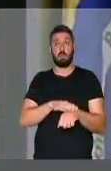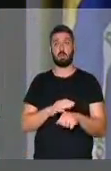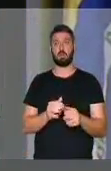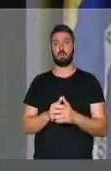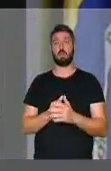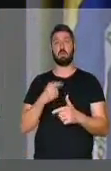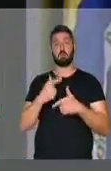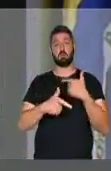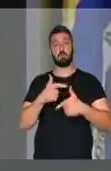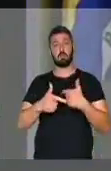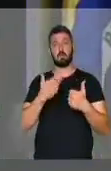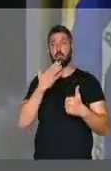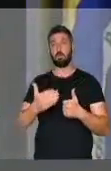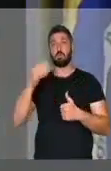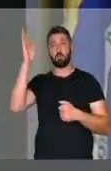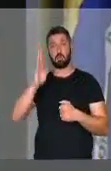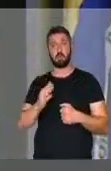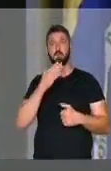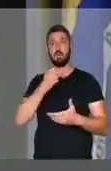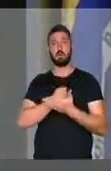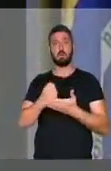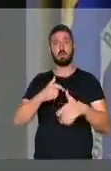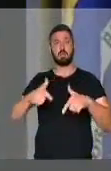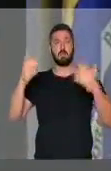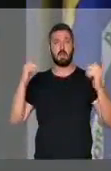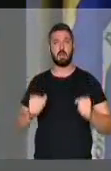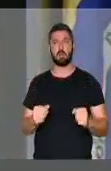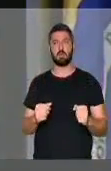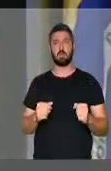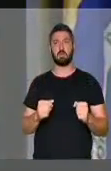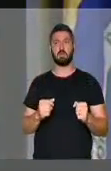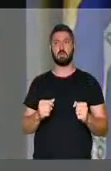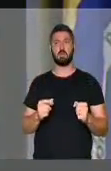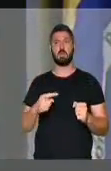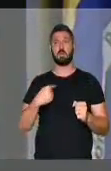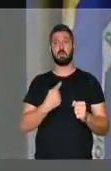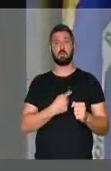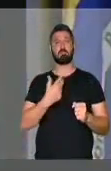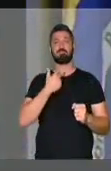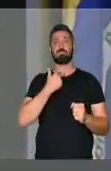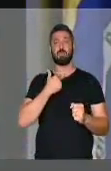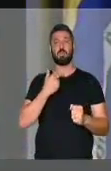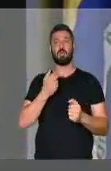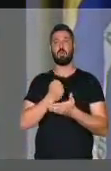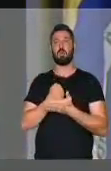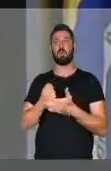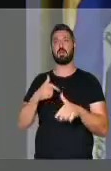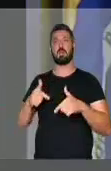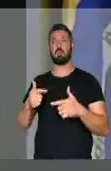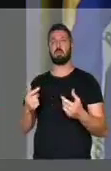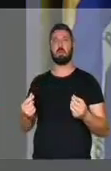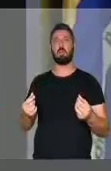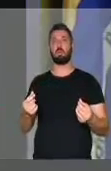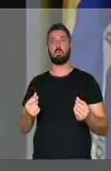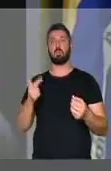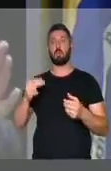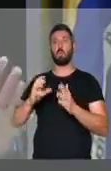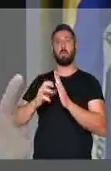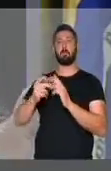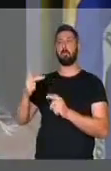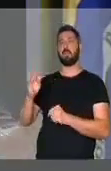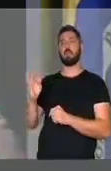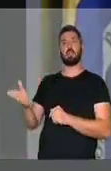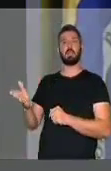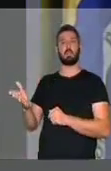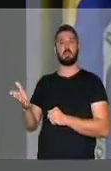Nós temos que trabalhar pelo bem do país, pela geração de empregos. Nós não podemos trabalhar como o Partido dos